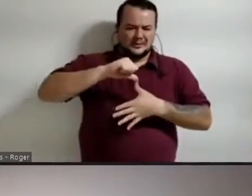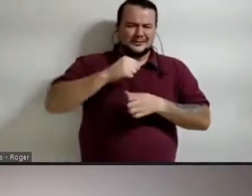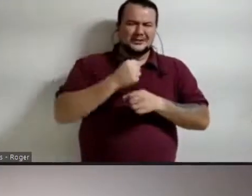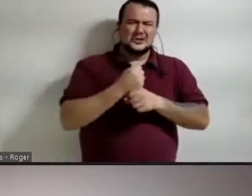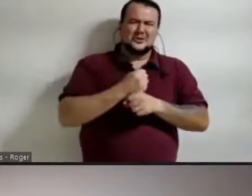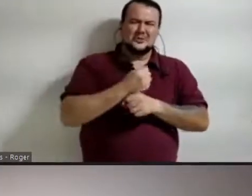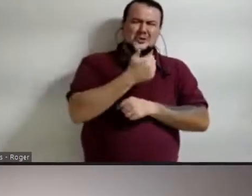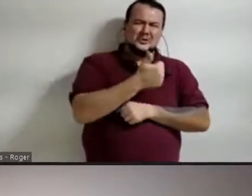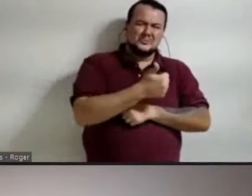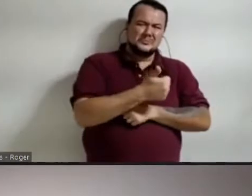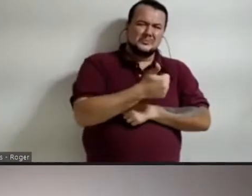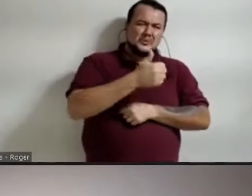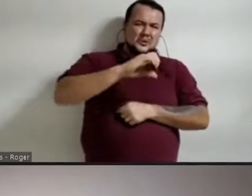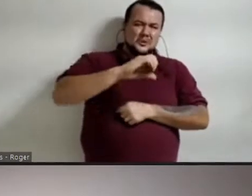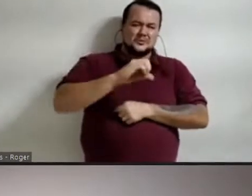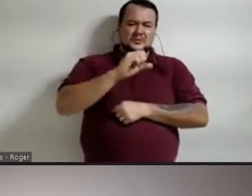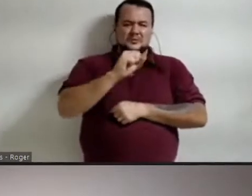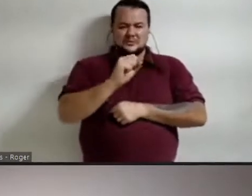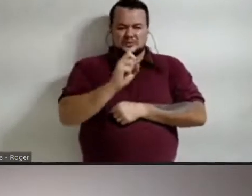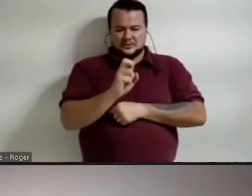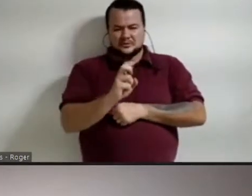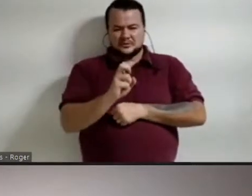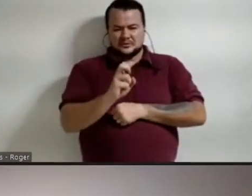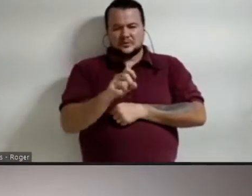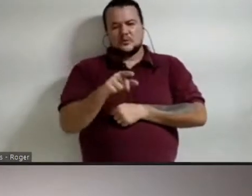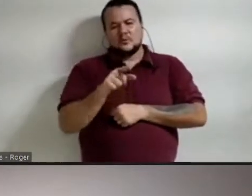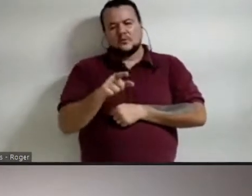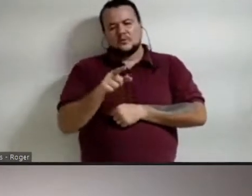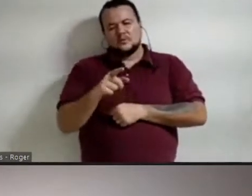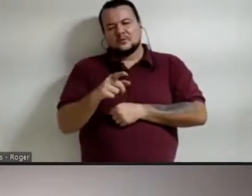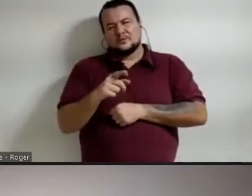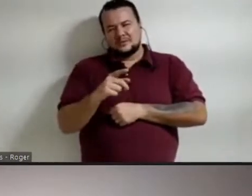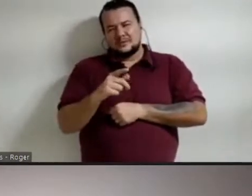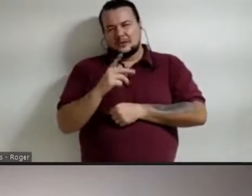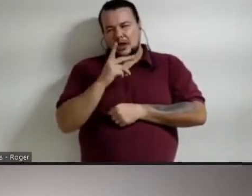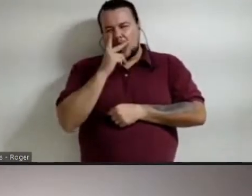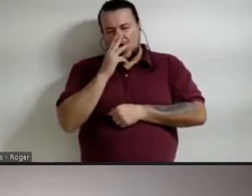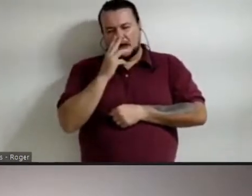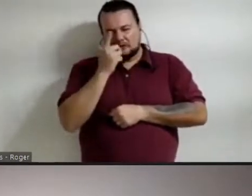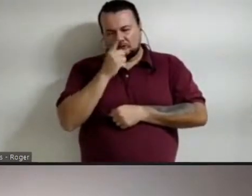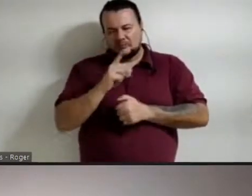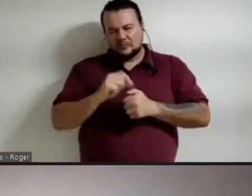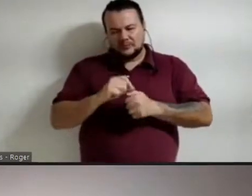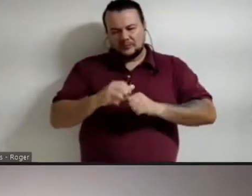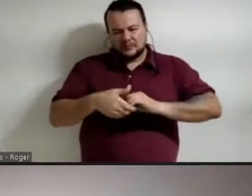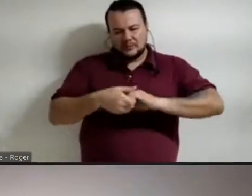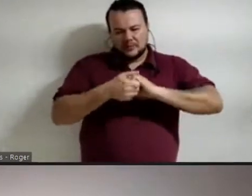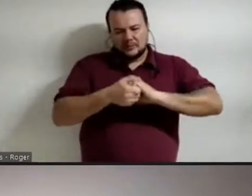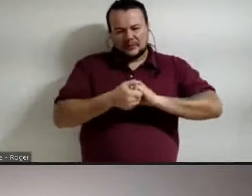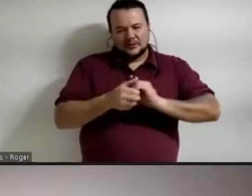continente. Você considera possível uma parceria dessa natureza com o Brasil?